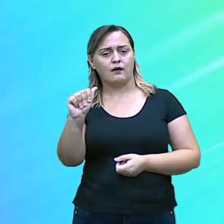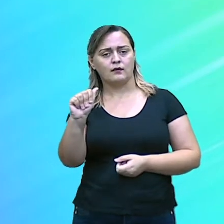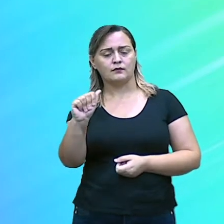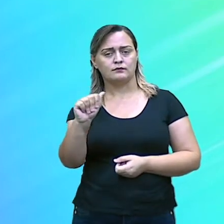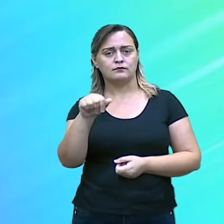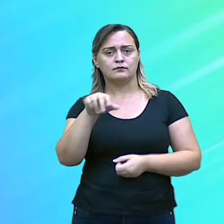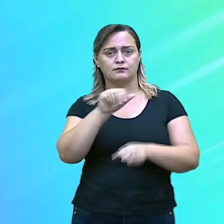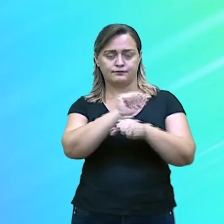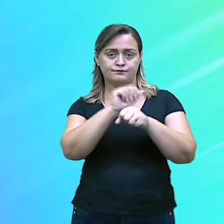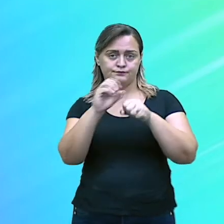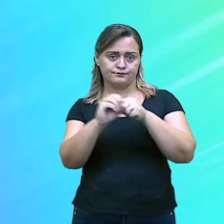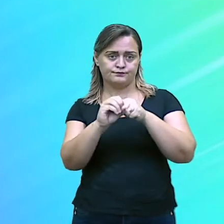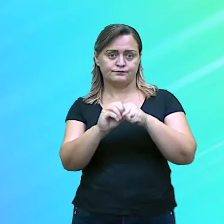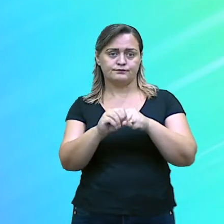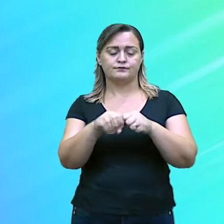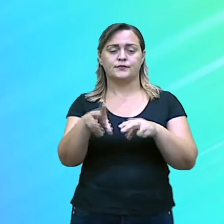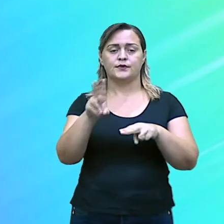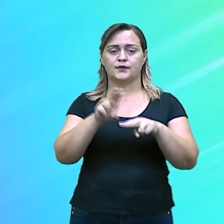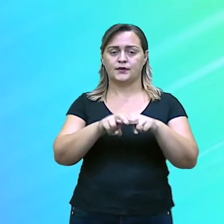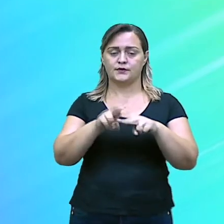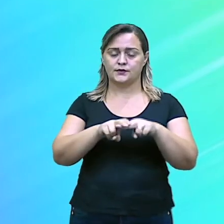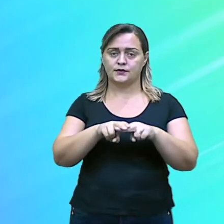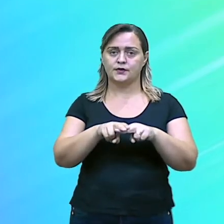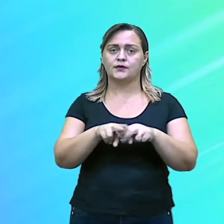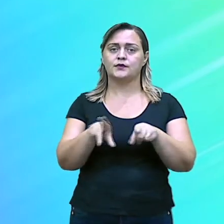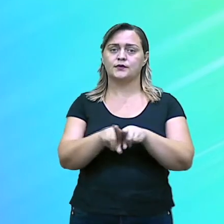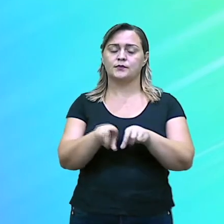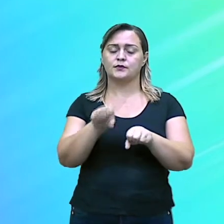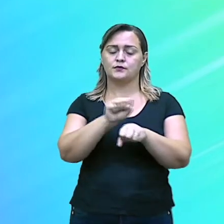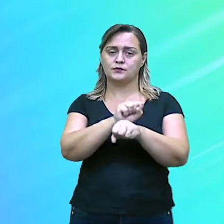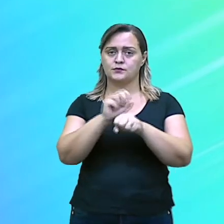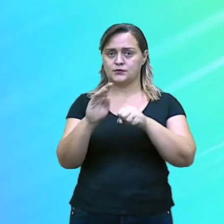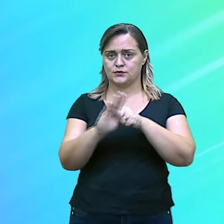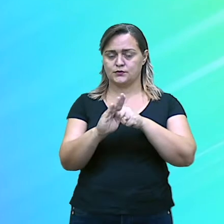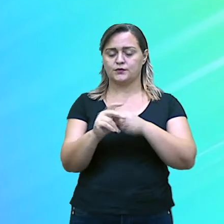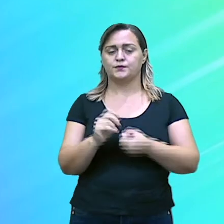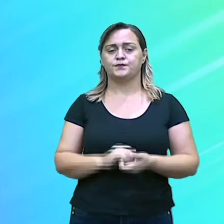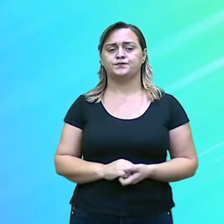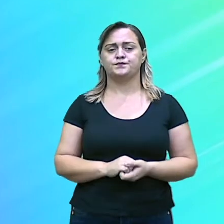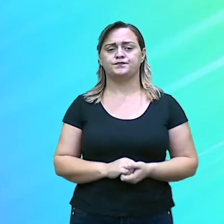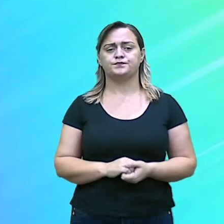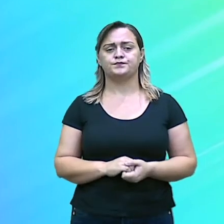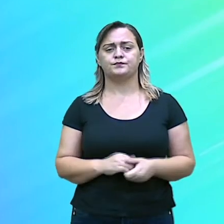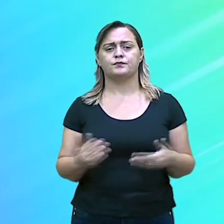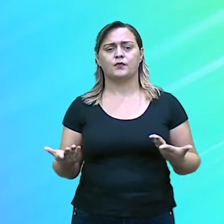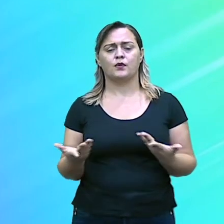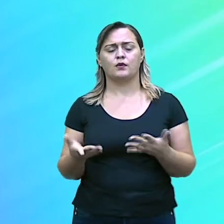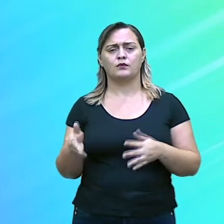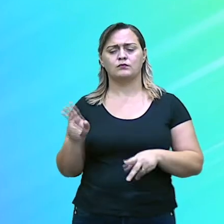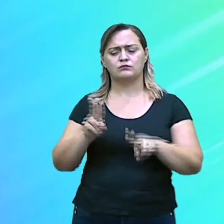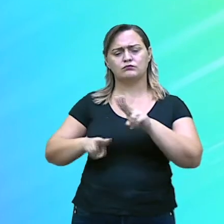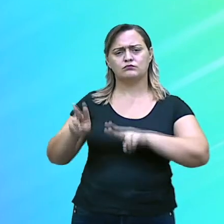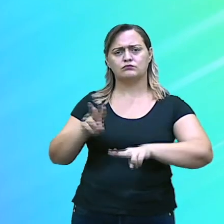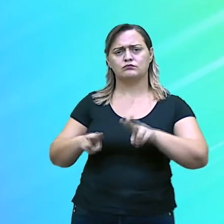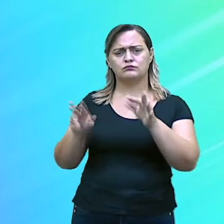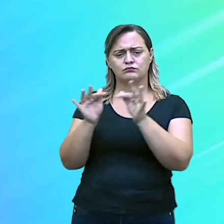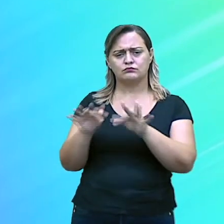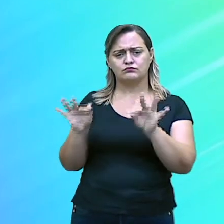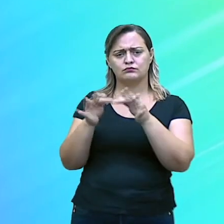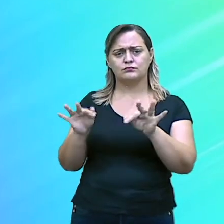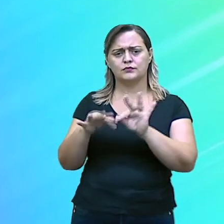é artigo. E carteira. Também é um substantivo. Muito bem. Agora, analisando na análise sintática.